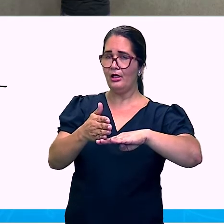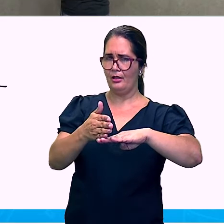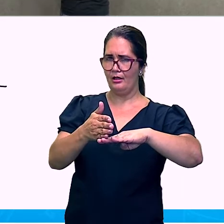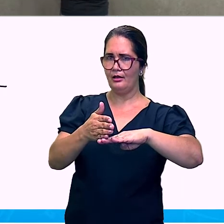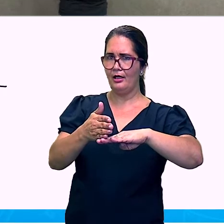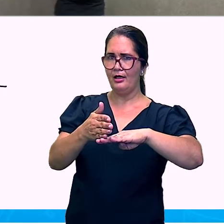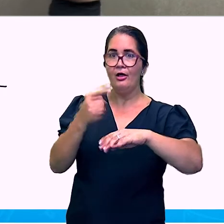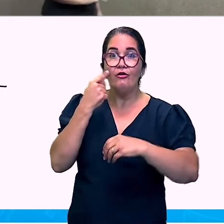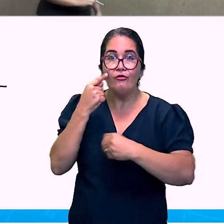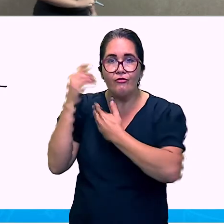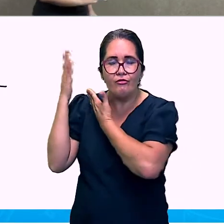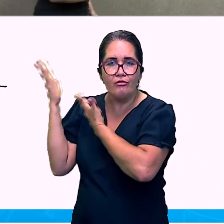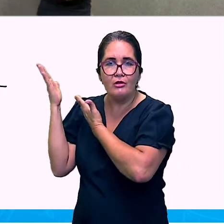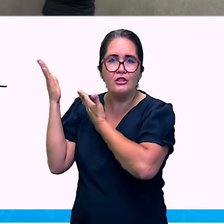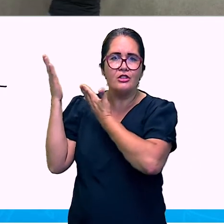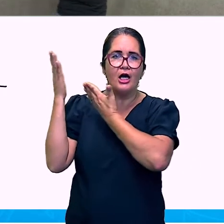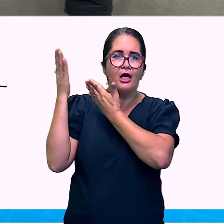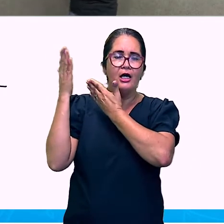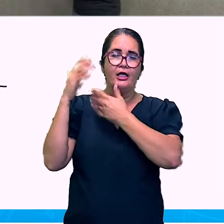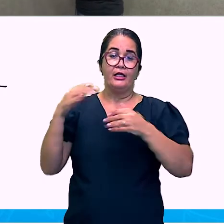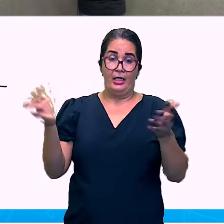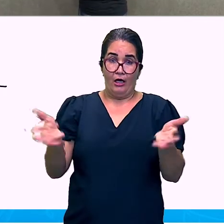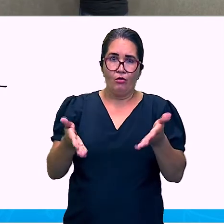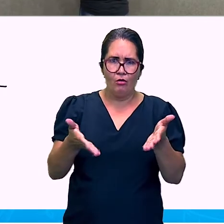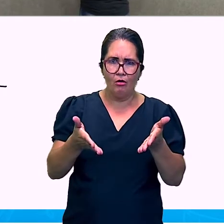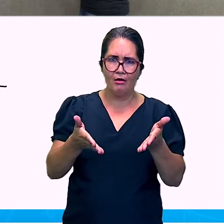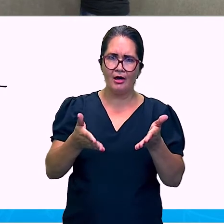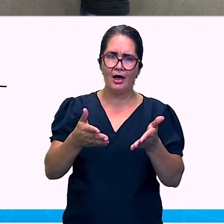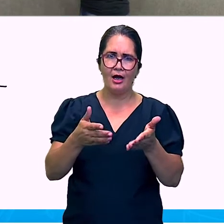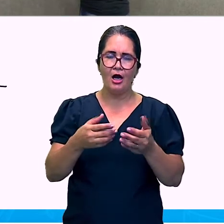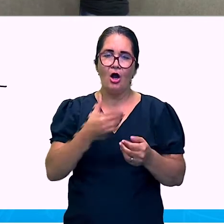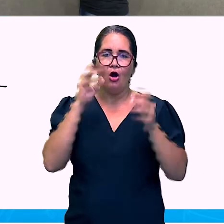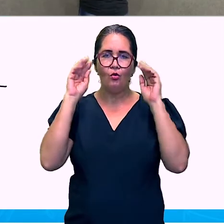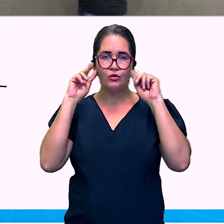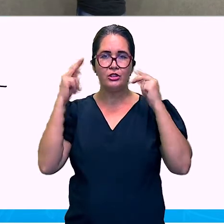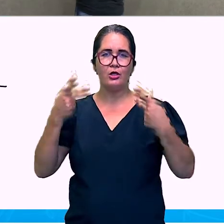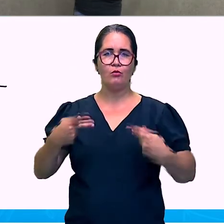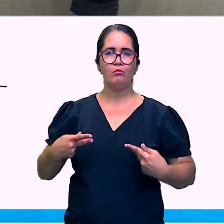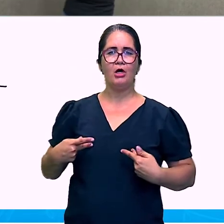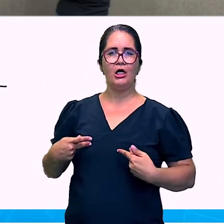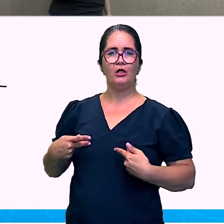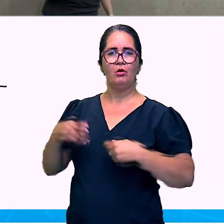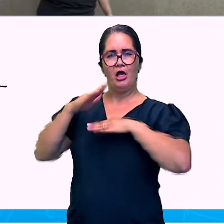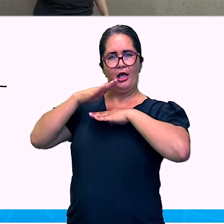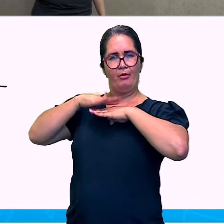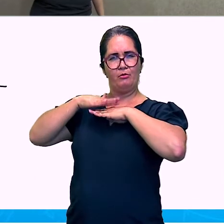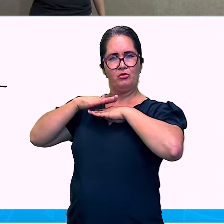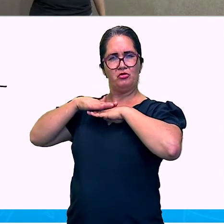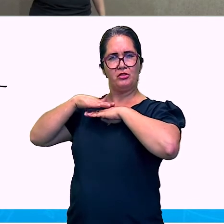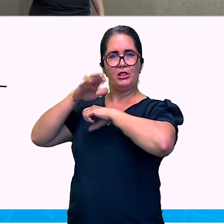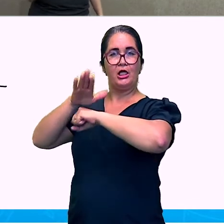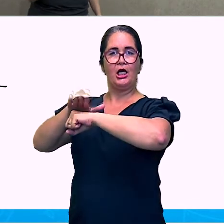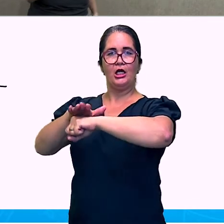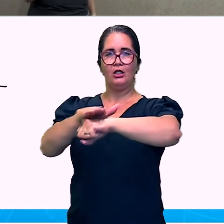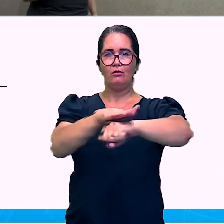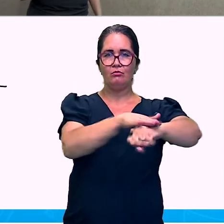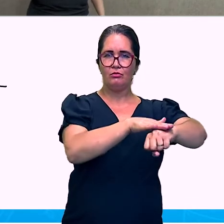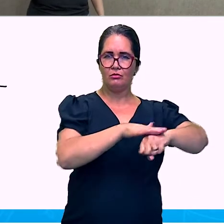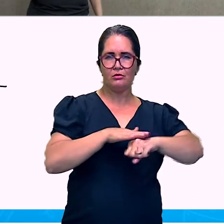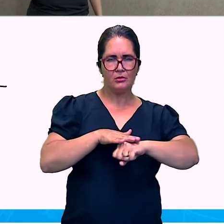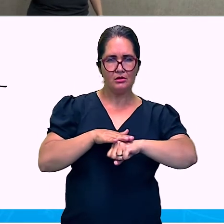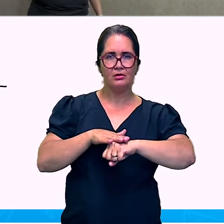antiga. Passamos. Pela idade média. Que recebeu aquele famoso nome.